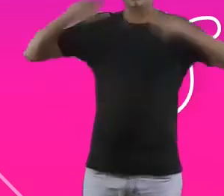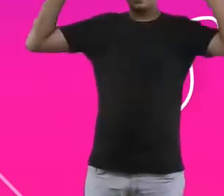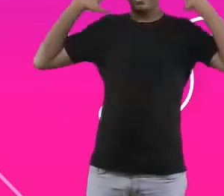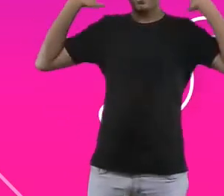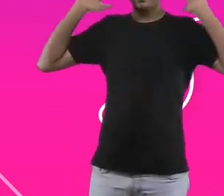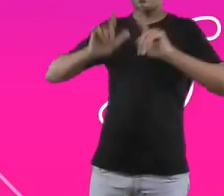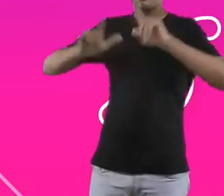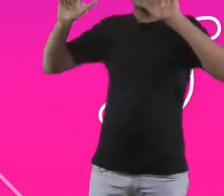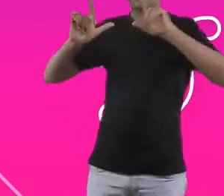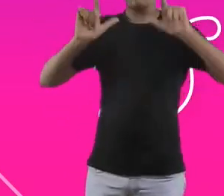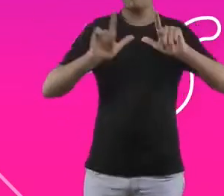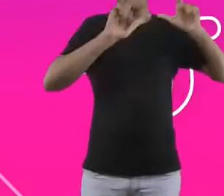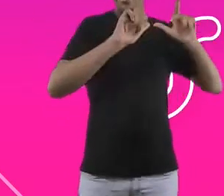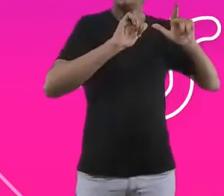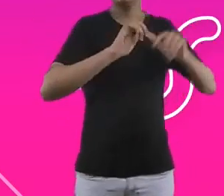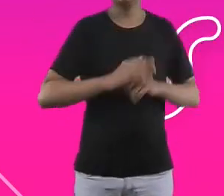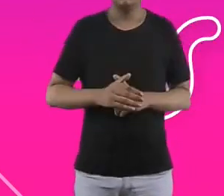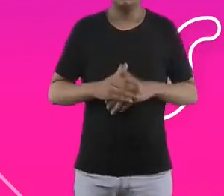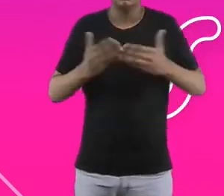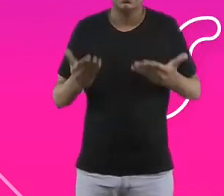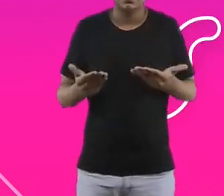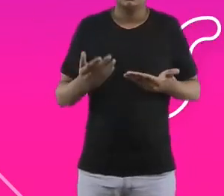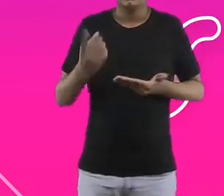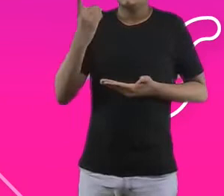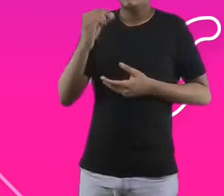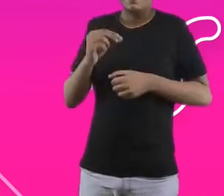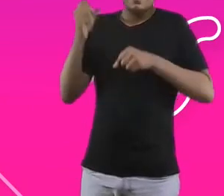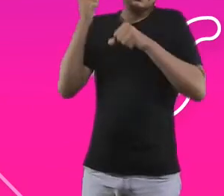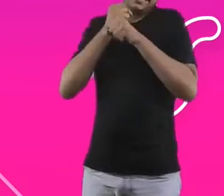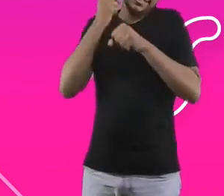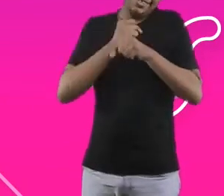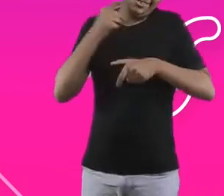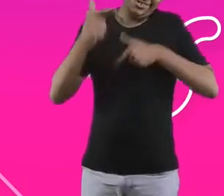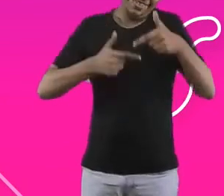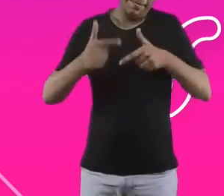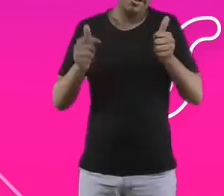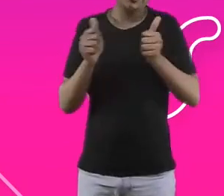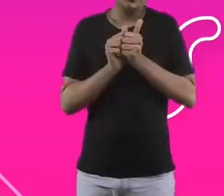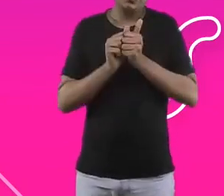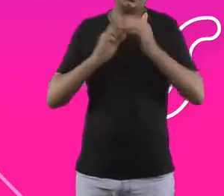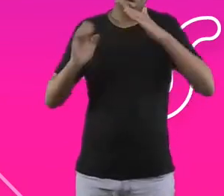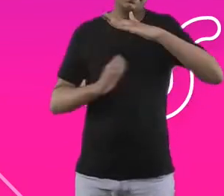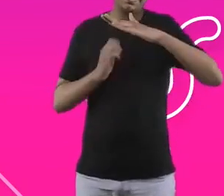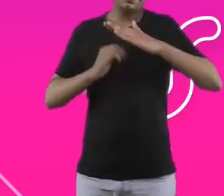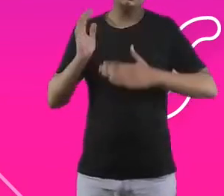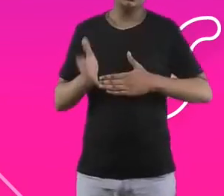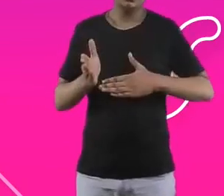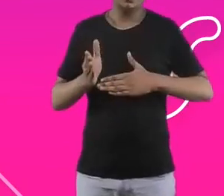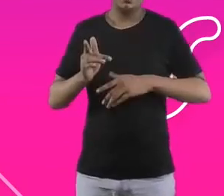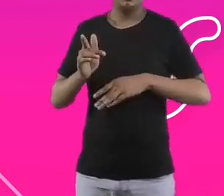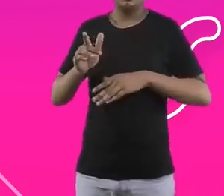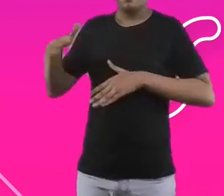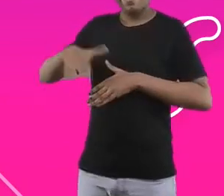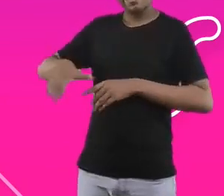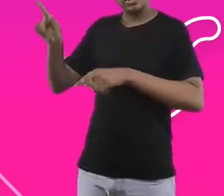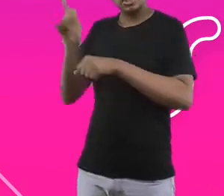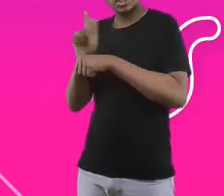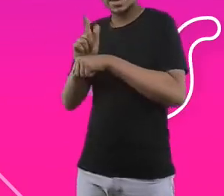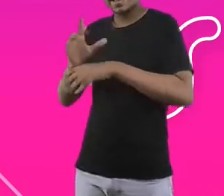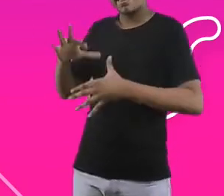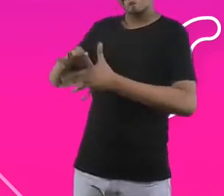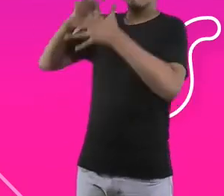Tenho mais ou menos uns 10 anos de Ambev, trabalhei bastante tempo na área de gestão de pessoas, liderando pessoas,